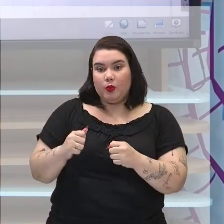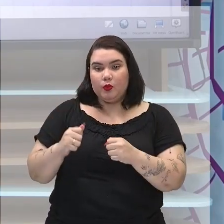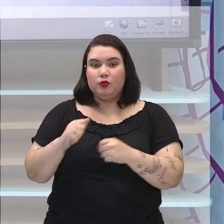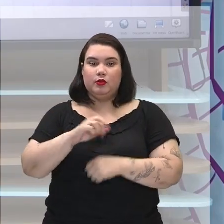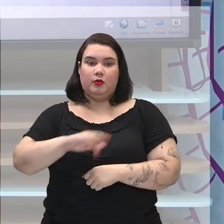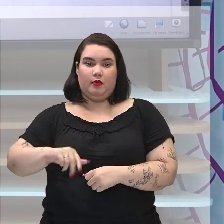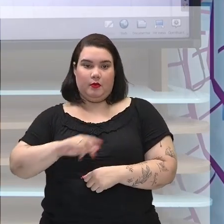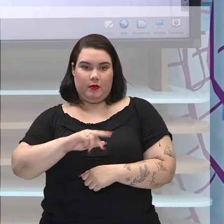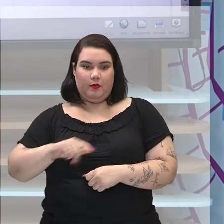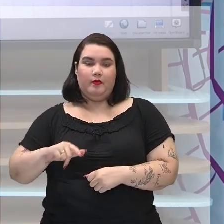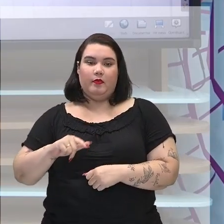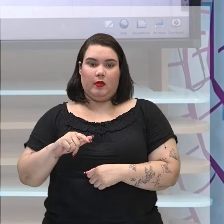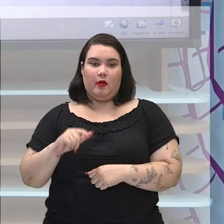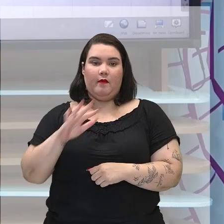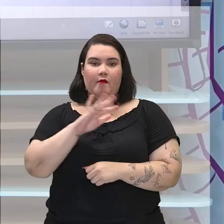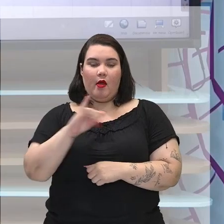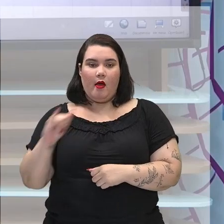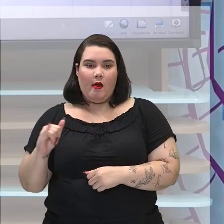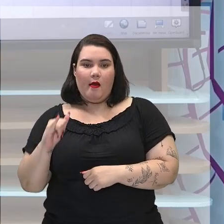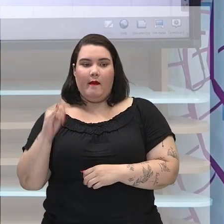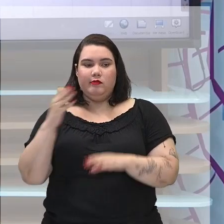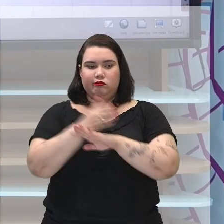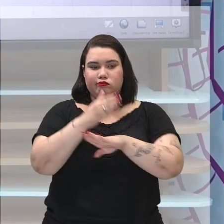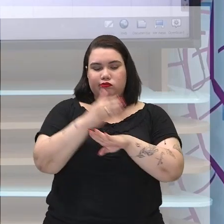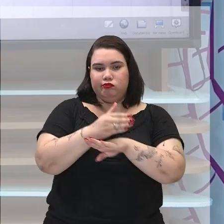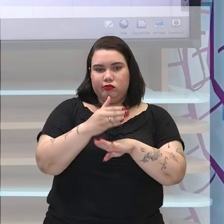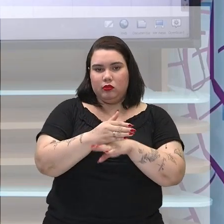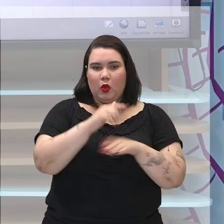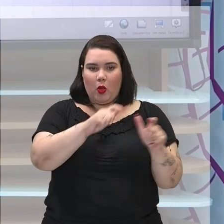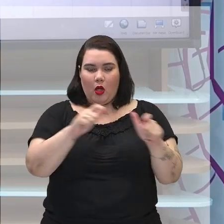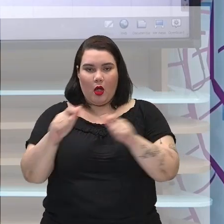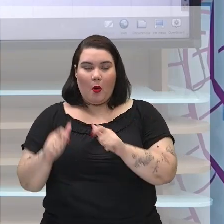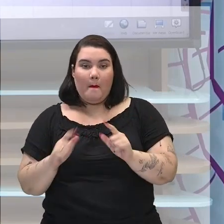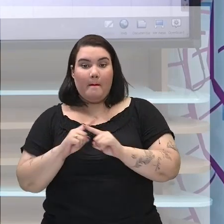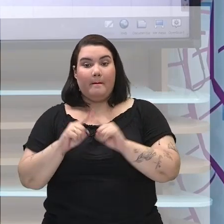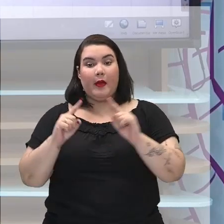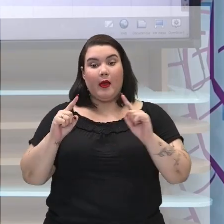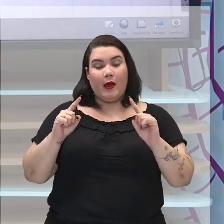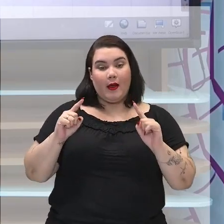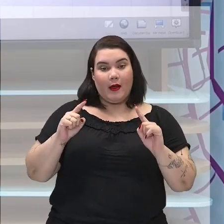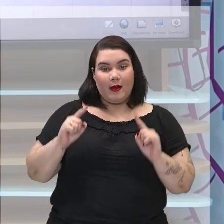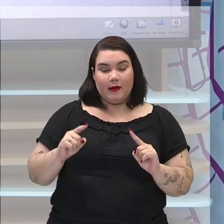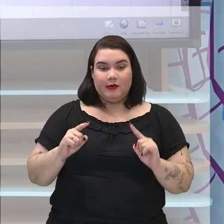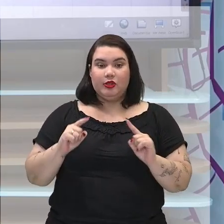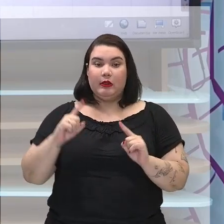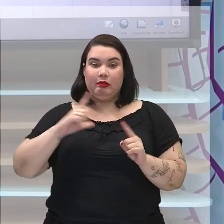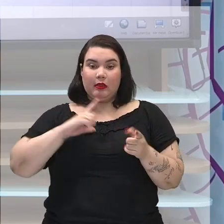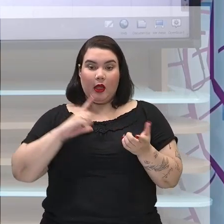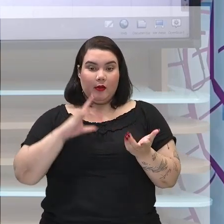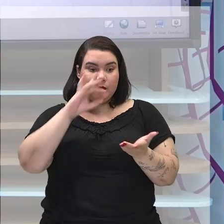que irão frequentar essas instituições, mas só o fato delas existirem,